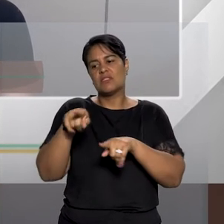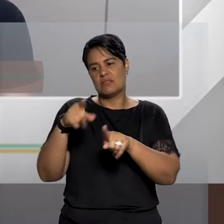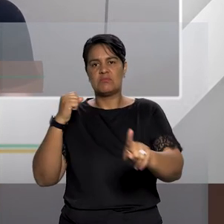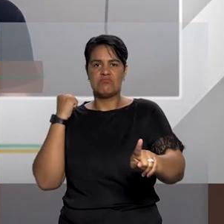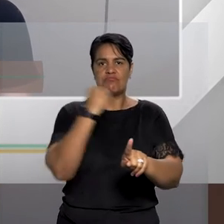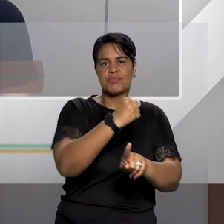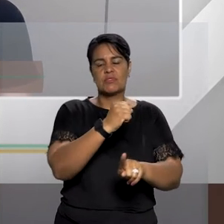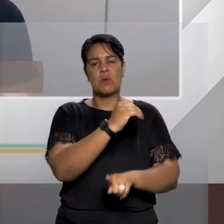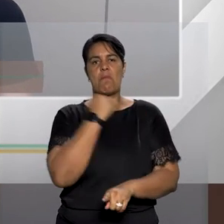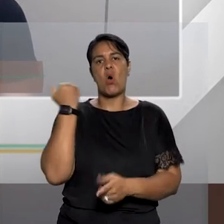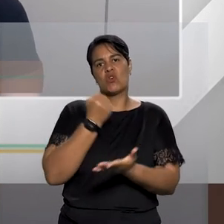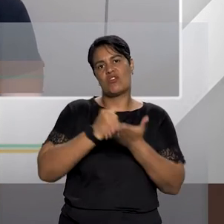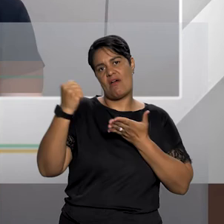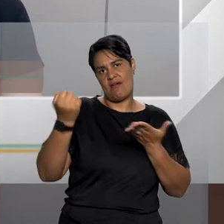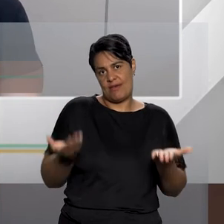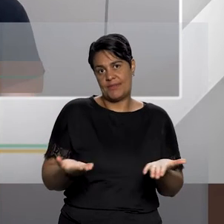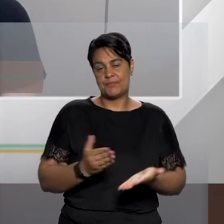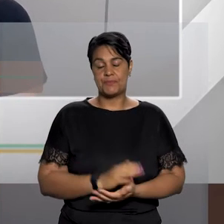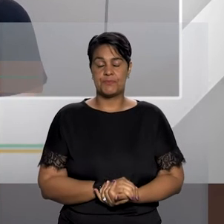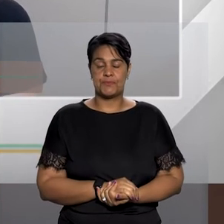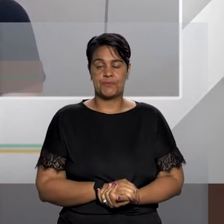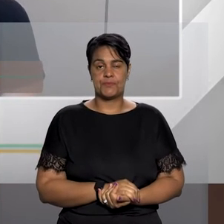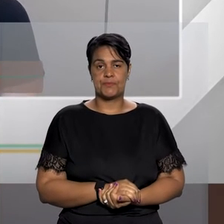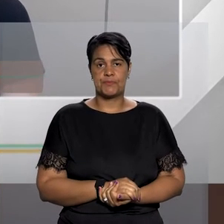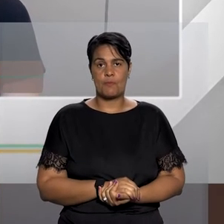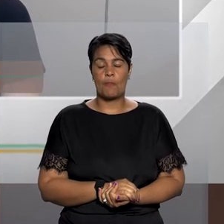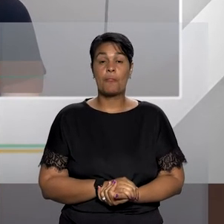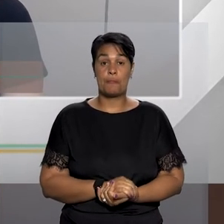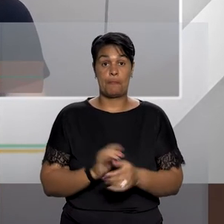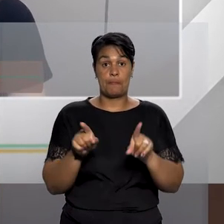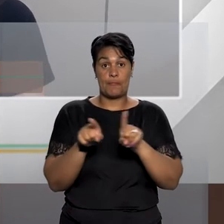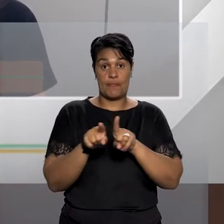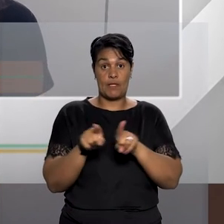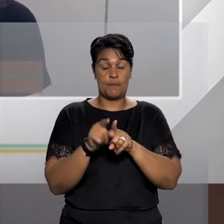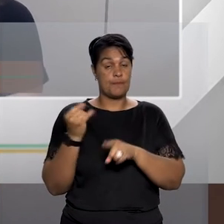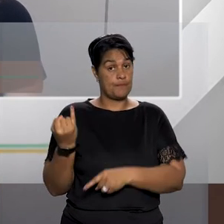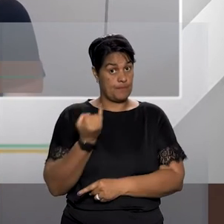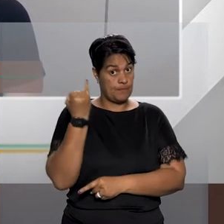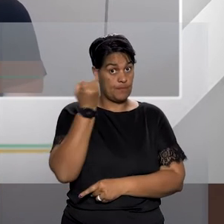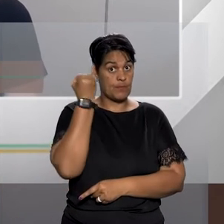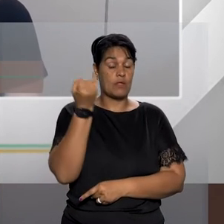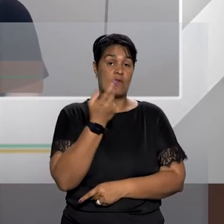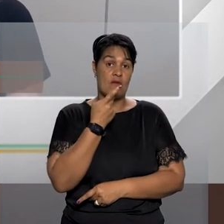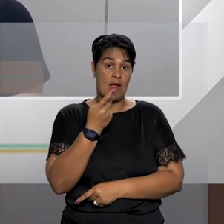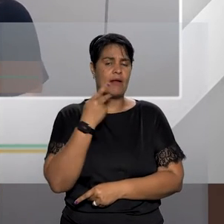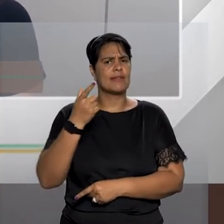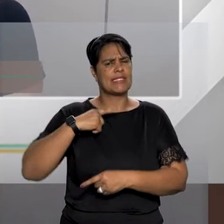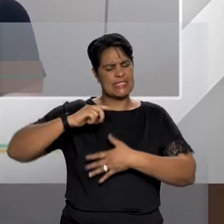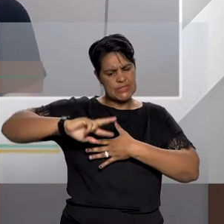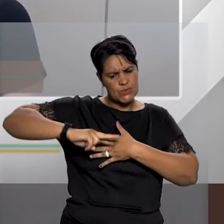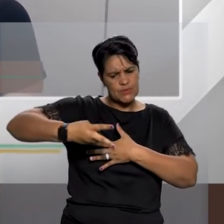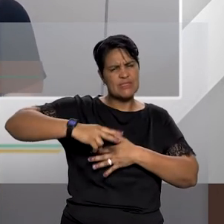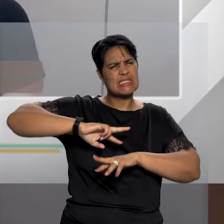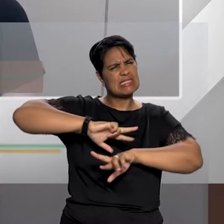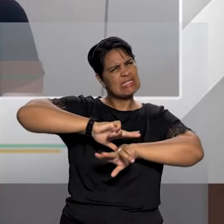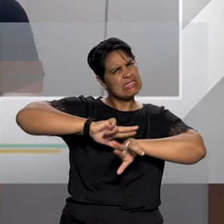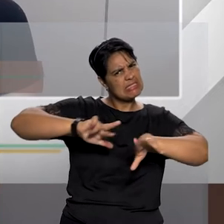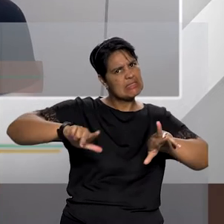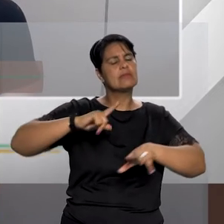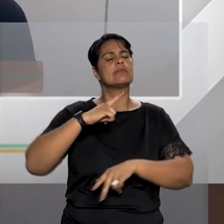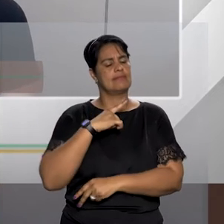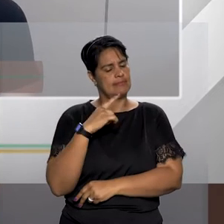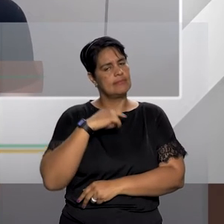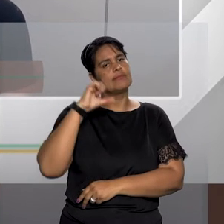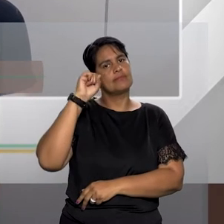dessa vítima. É importante falarmos sobre isso, nós temos várias consequências no que se refere a essa esfera de